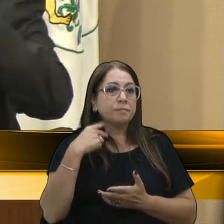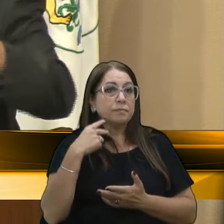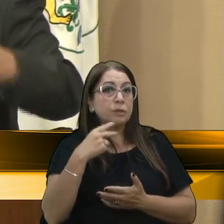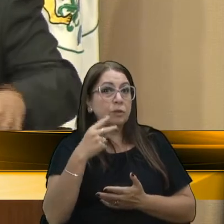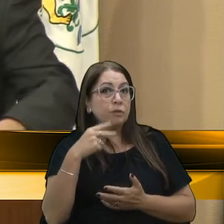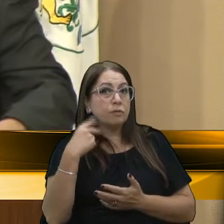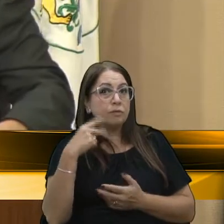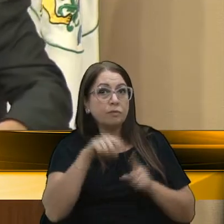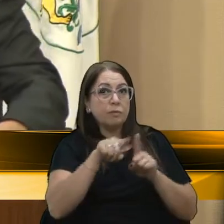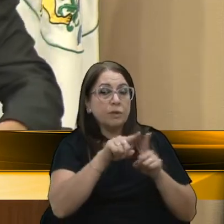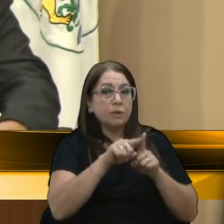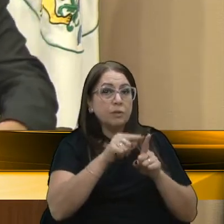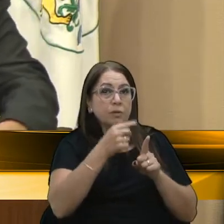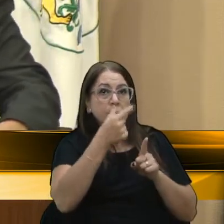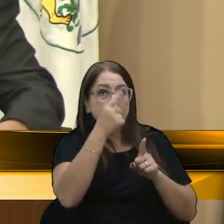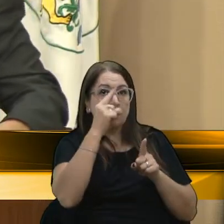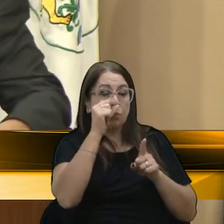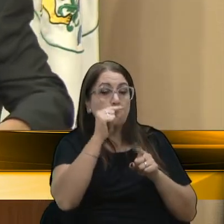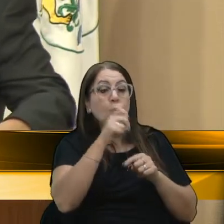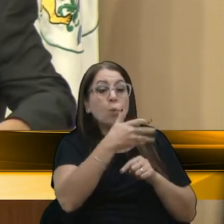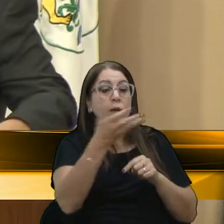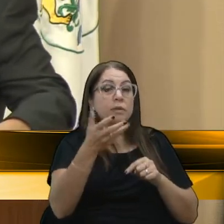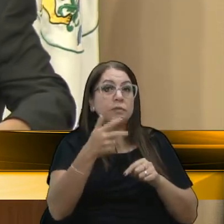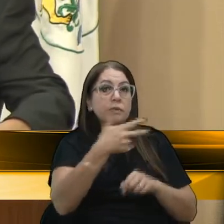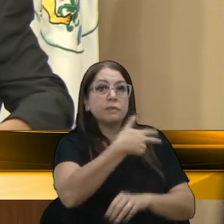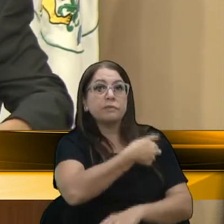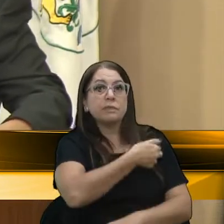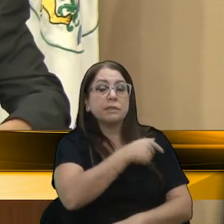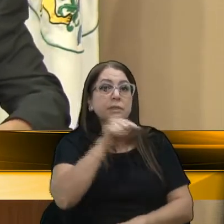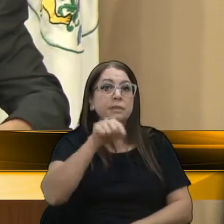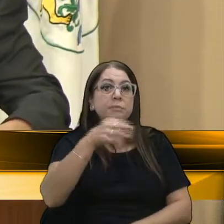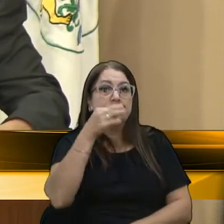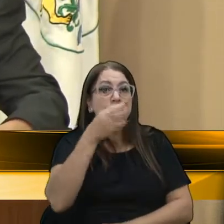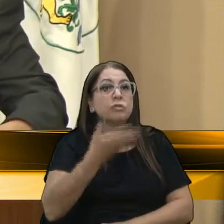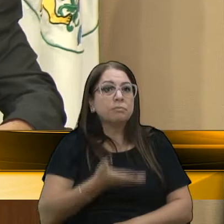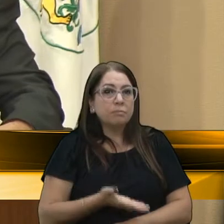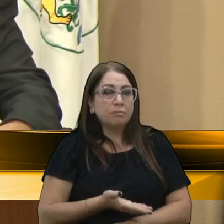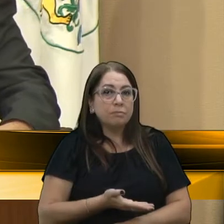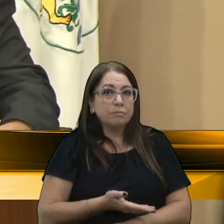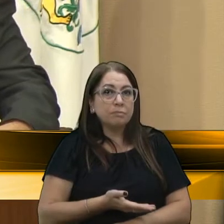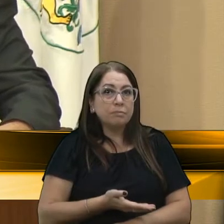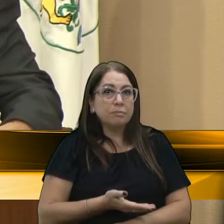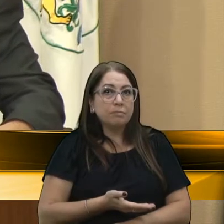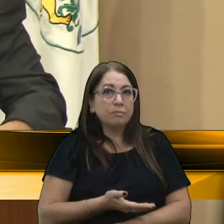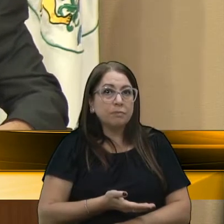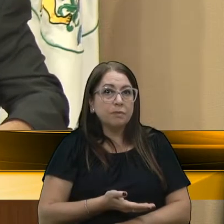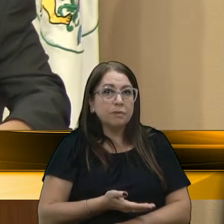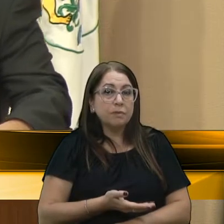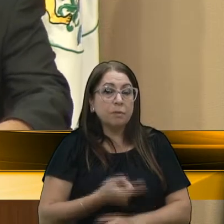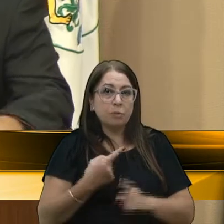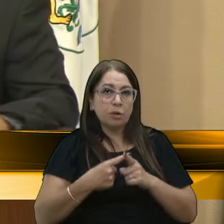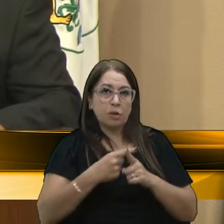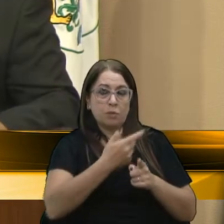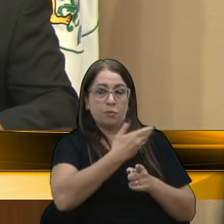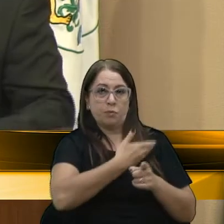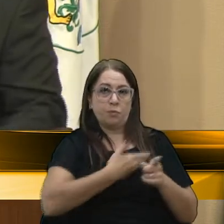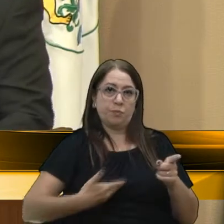quando virão as vacinas para Caxias? Quando virão as vacinas? Porque o governador,